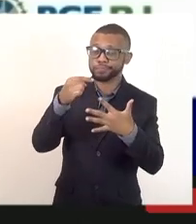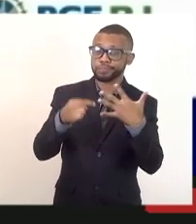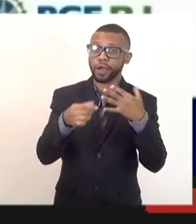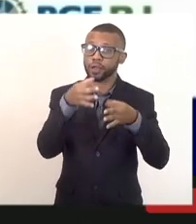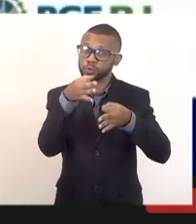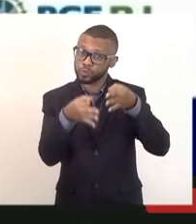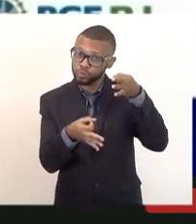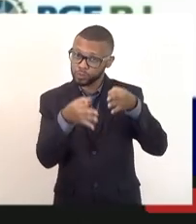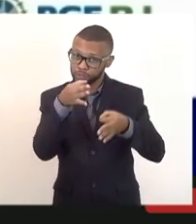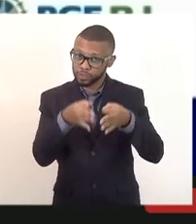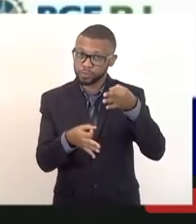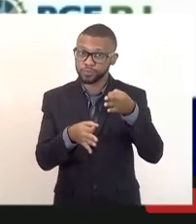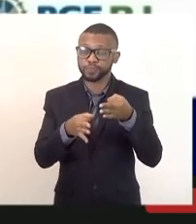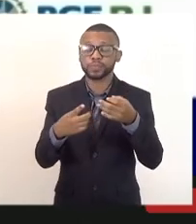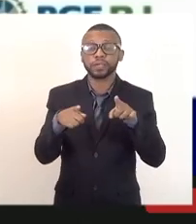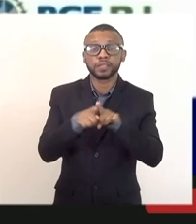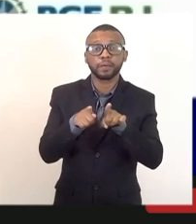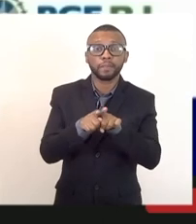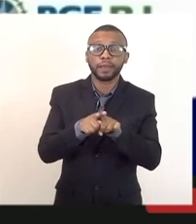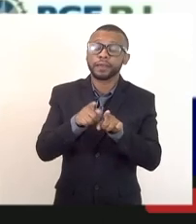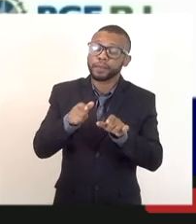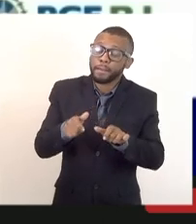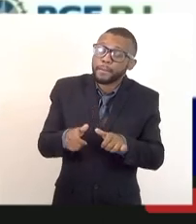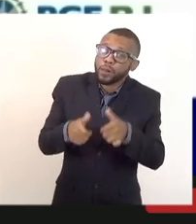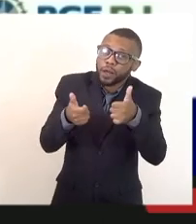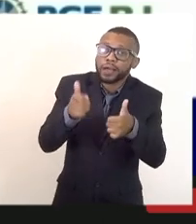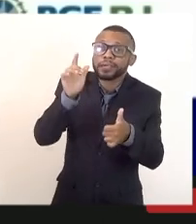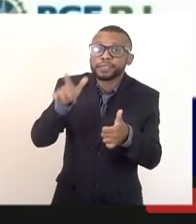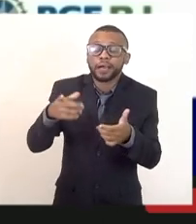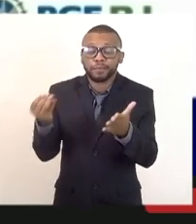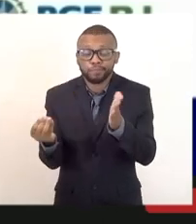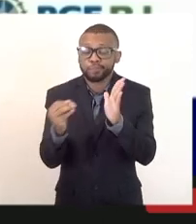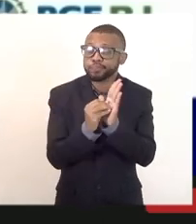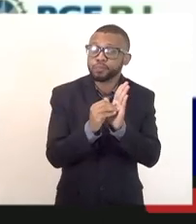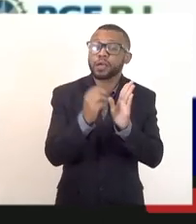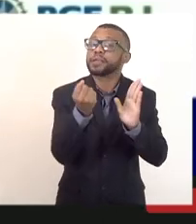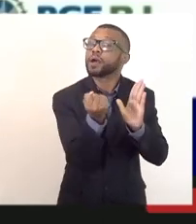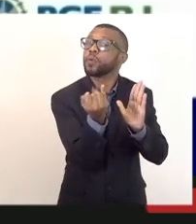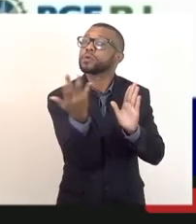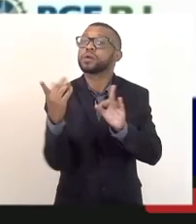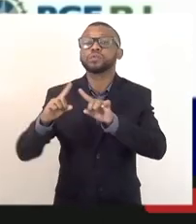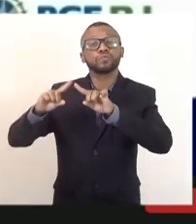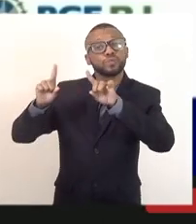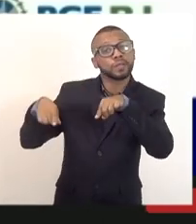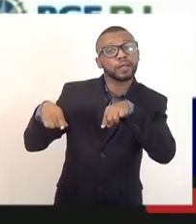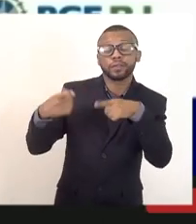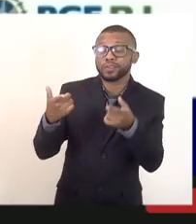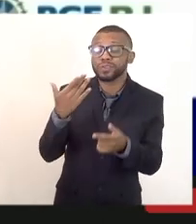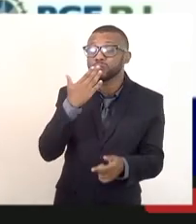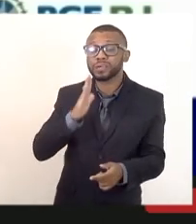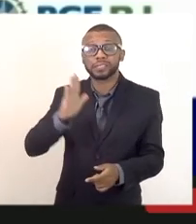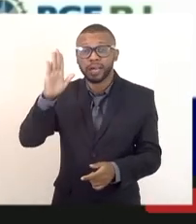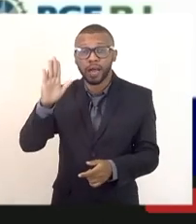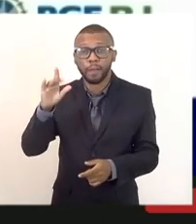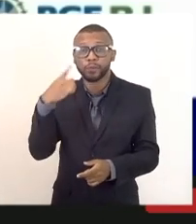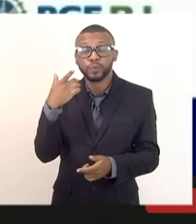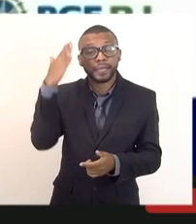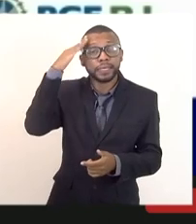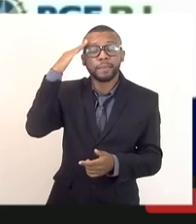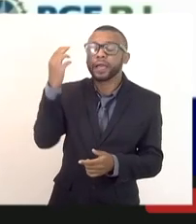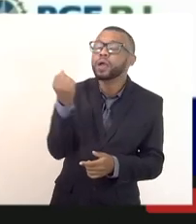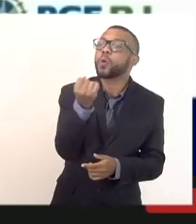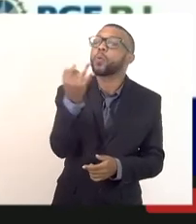de preferência já instruído com esse quantitativo, para a gente saber, a gente poder lidar com a realidade fática, não ficar